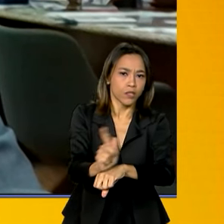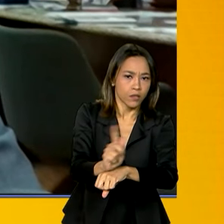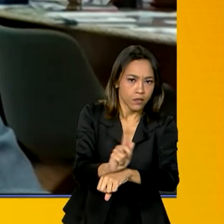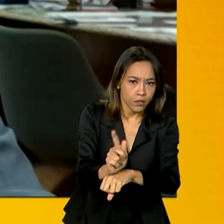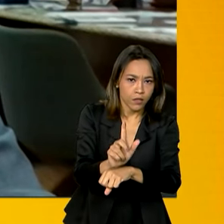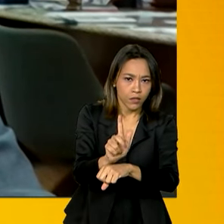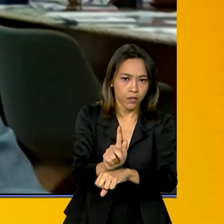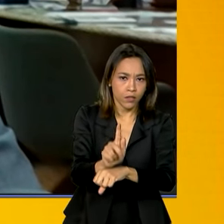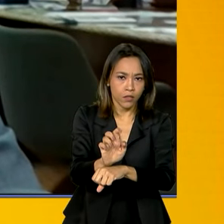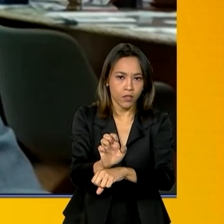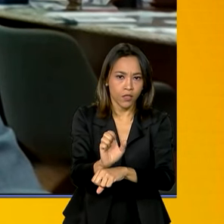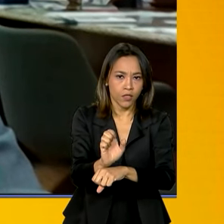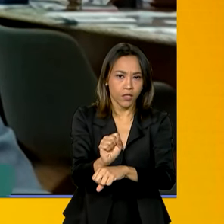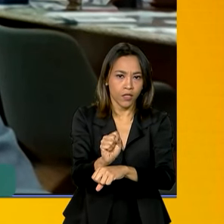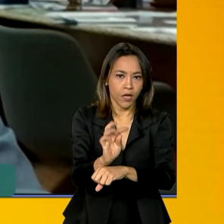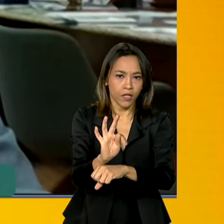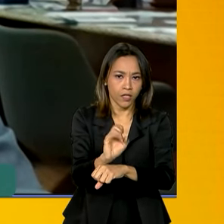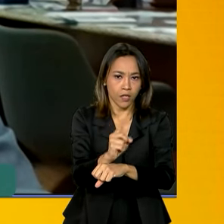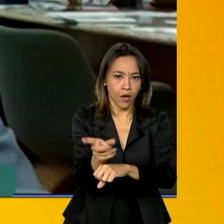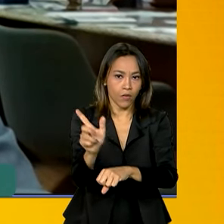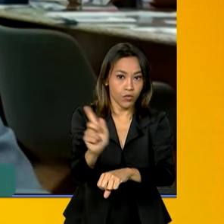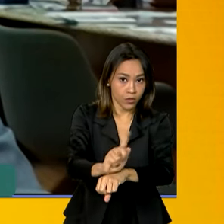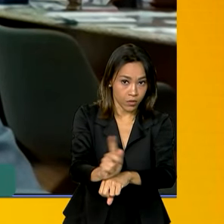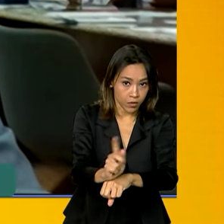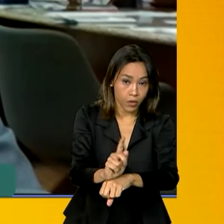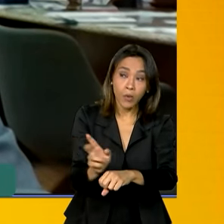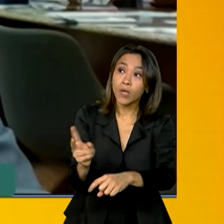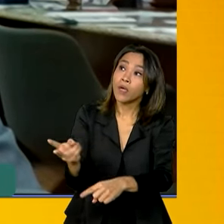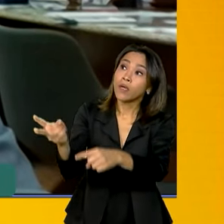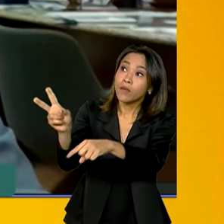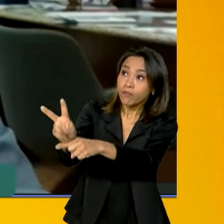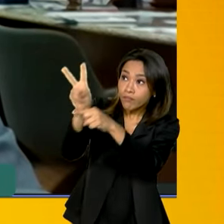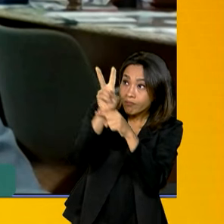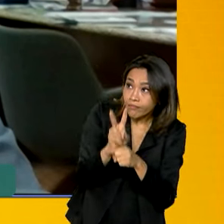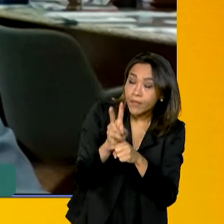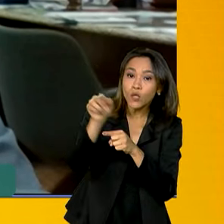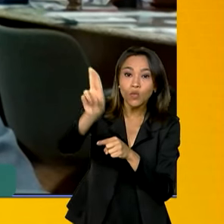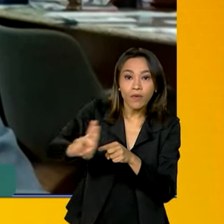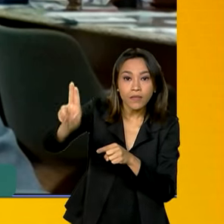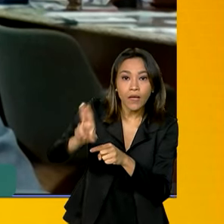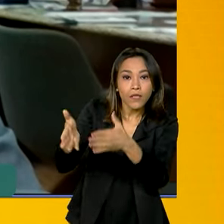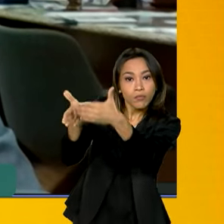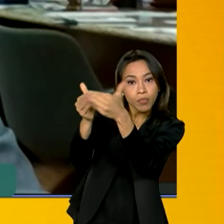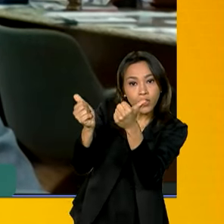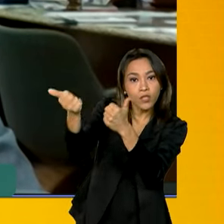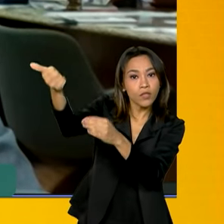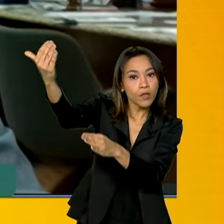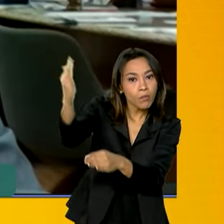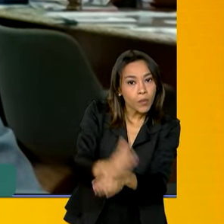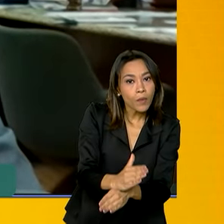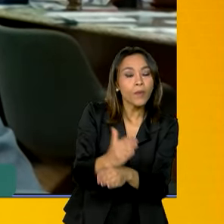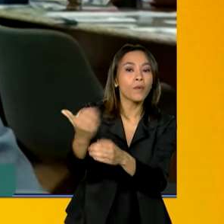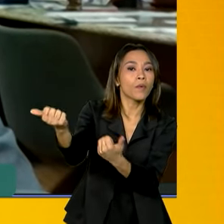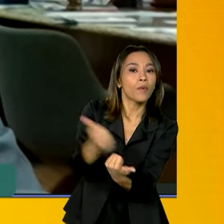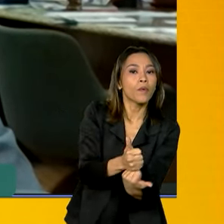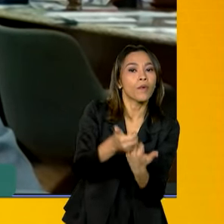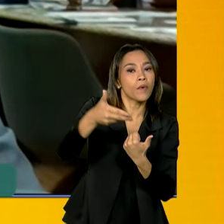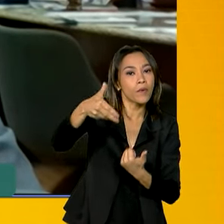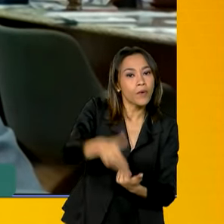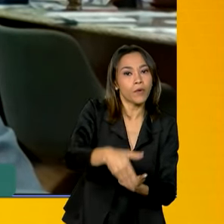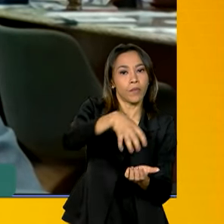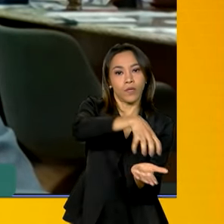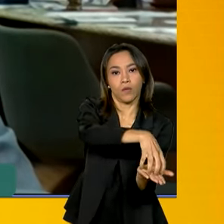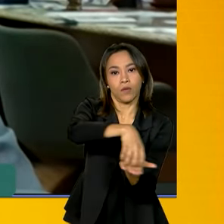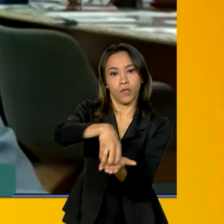conectando as universidades, estudos federais, nessa experiência cooperativada,